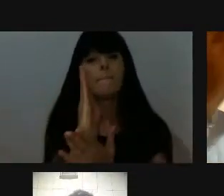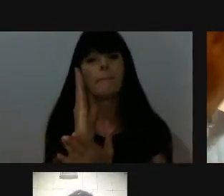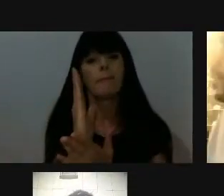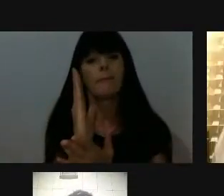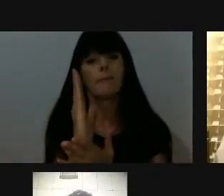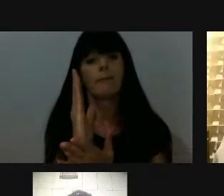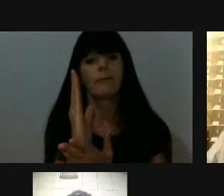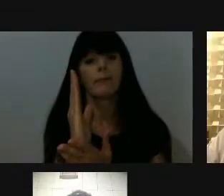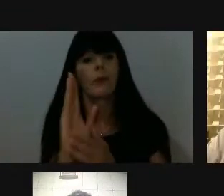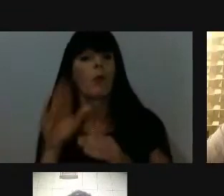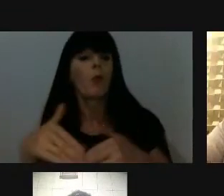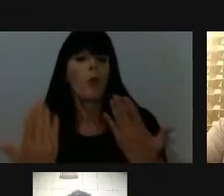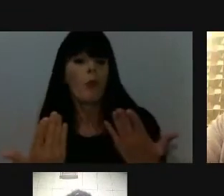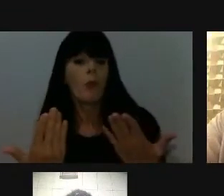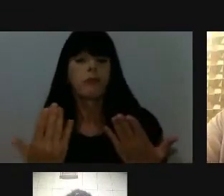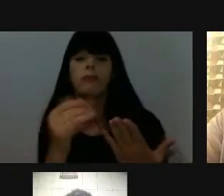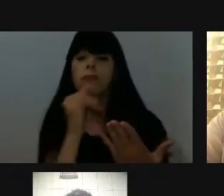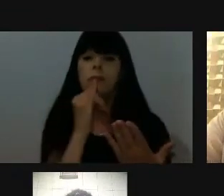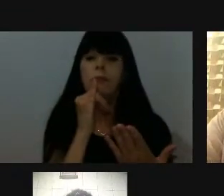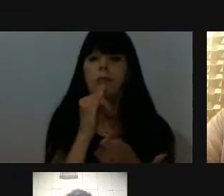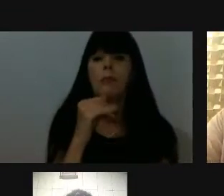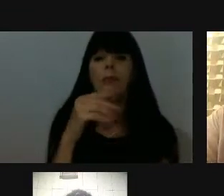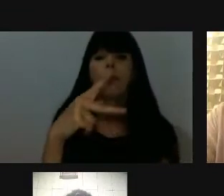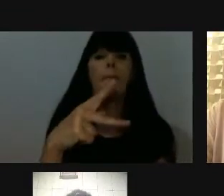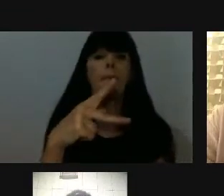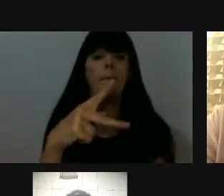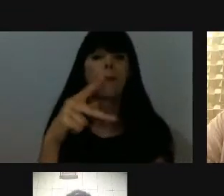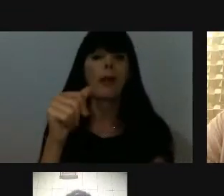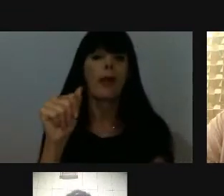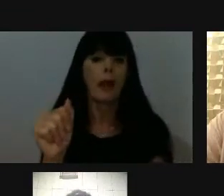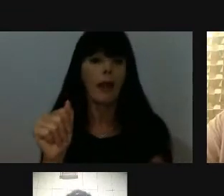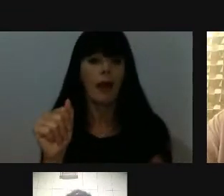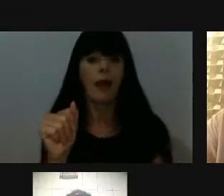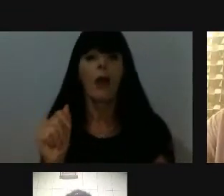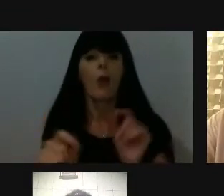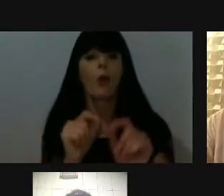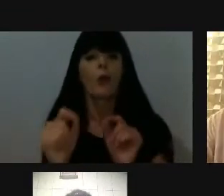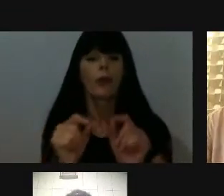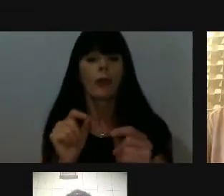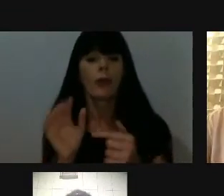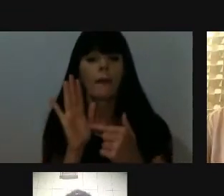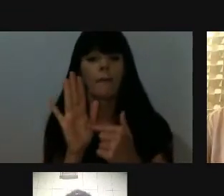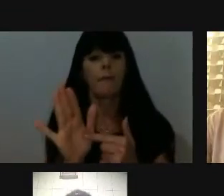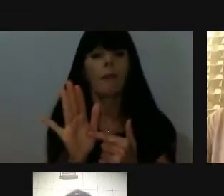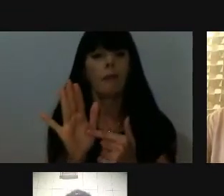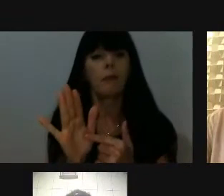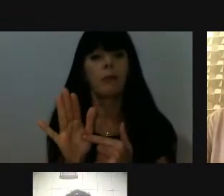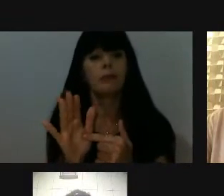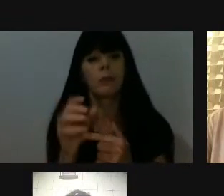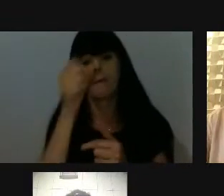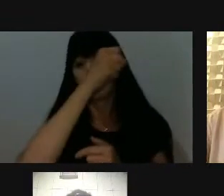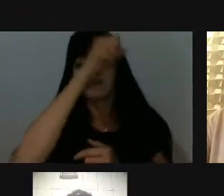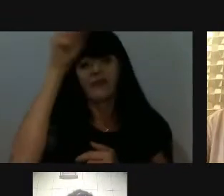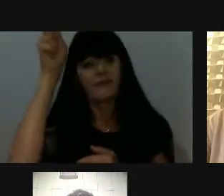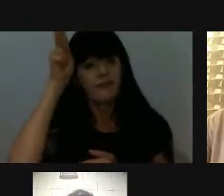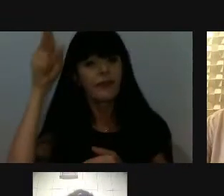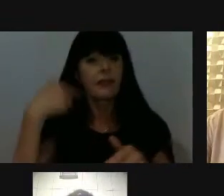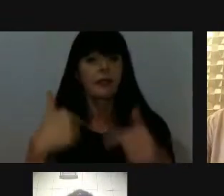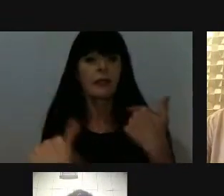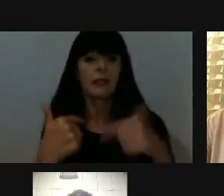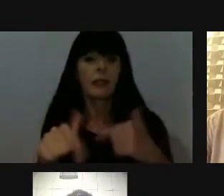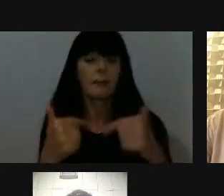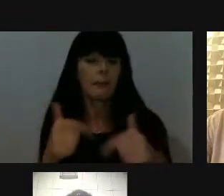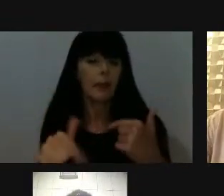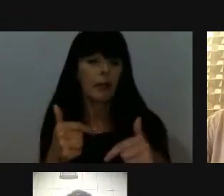aprovamos, eu citei aqui o orçamento porque a PPA, a LOA do município é o que dá diretrizes para o